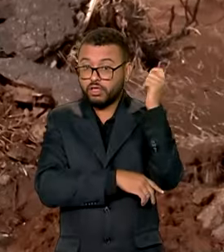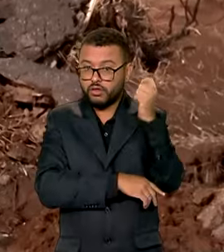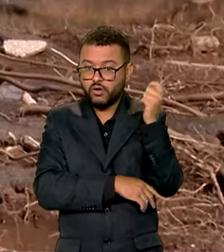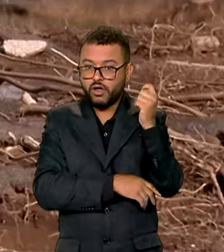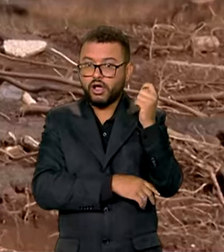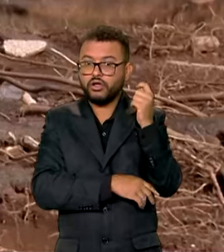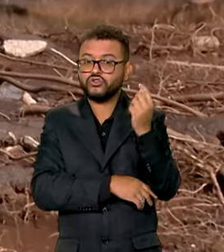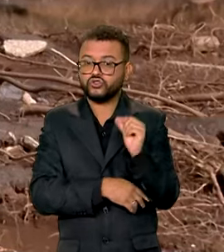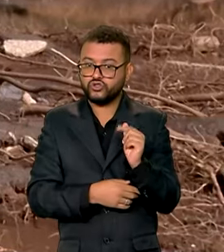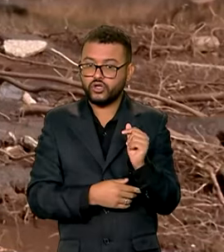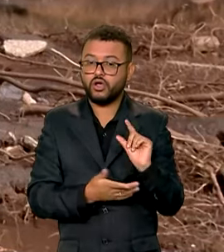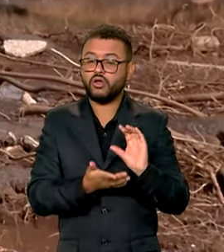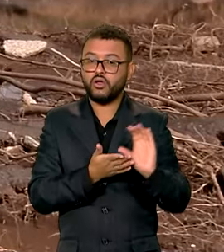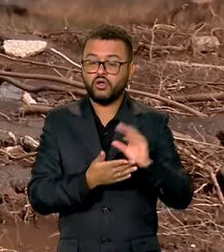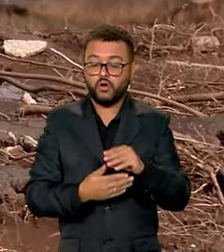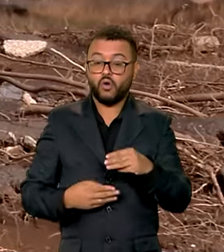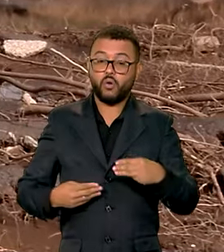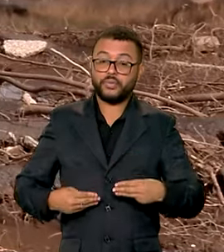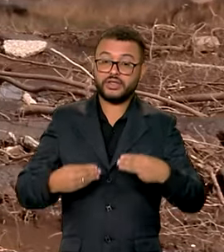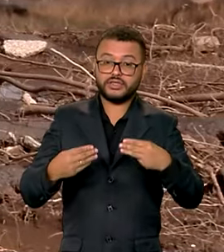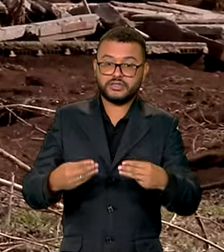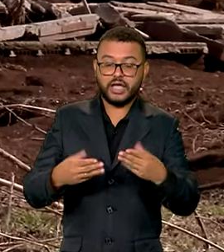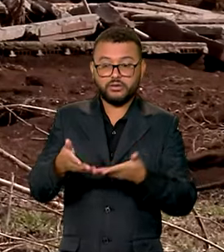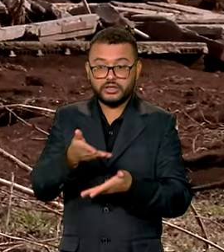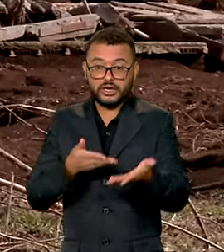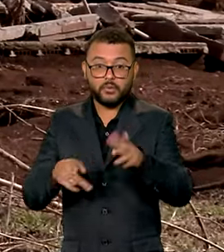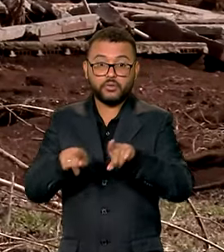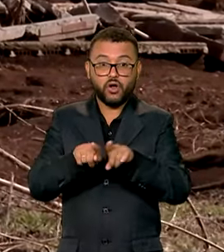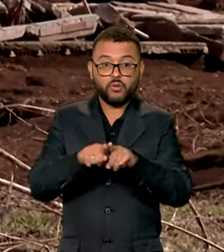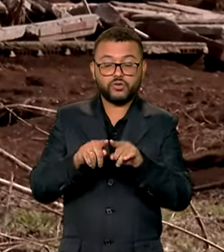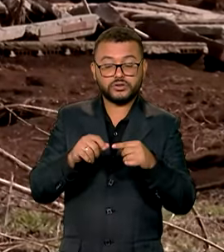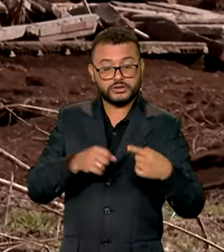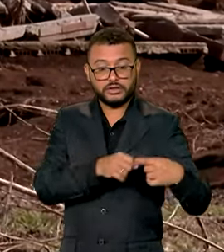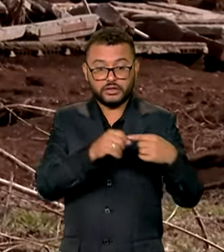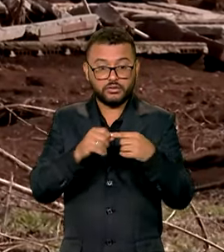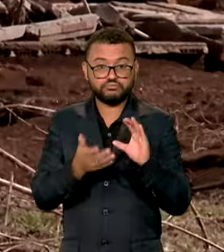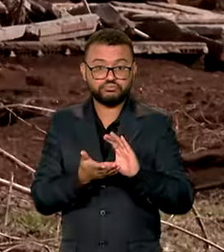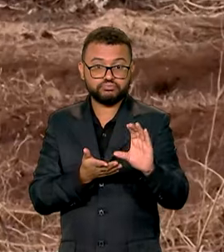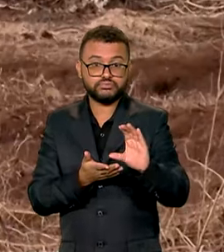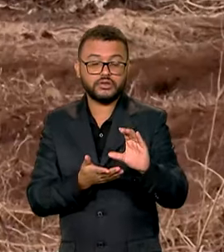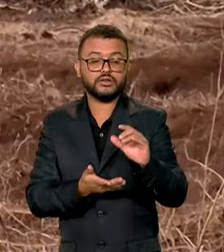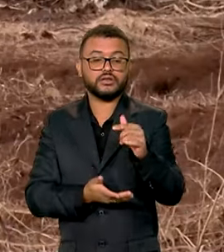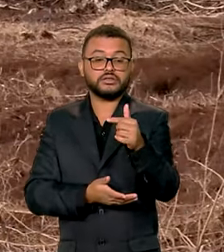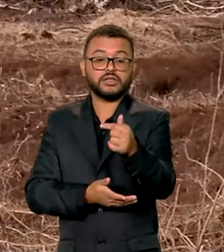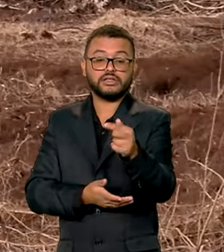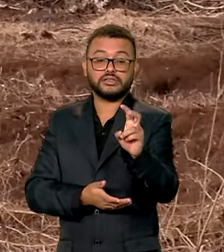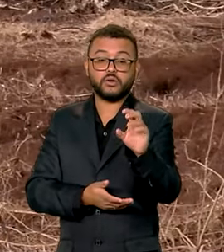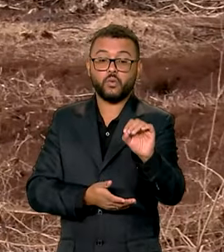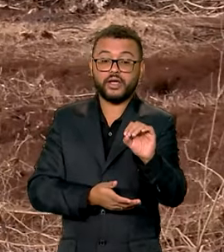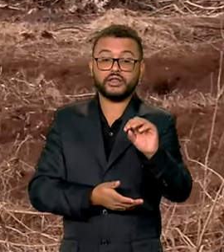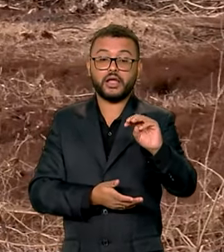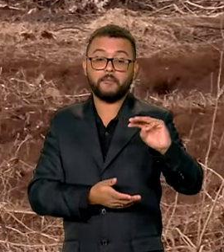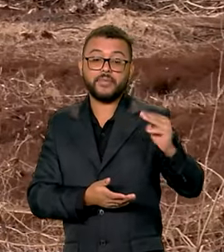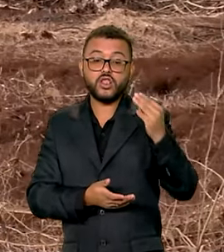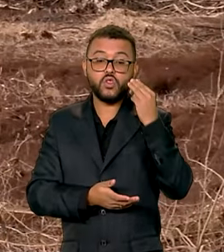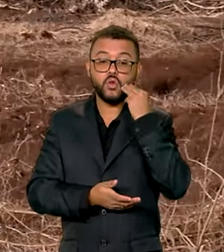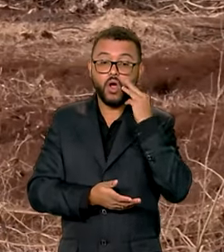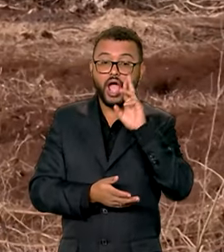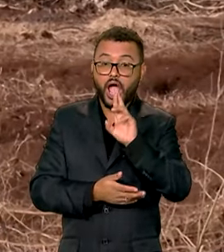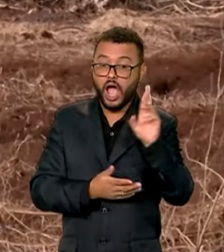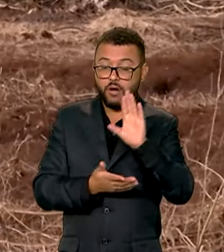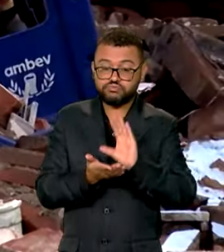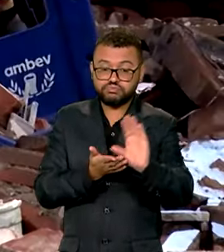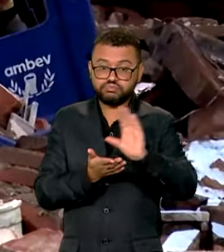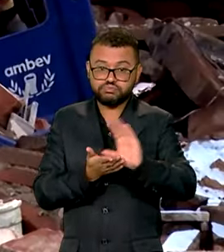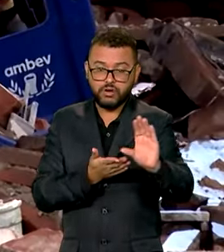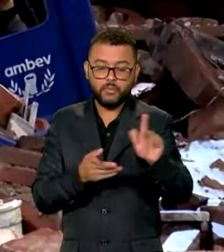Só o Ministério da Integração e do Desenvolvimento Regional liberou mais de 750 milhões de reais para